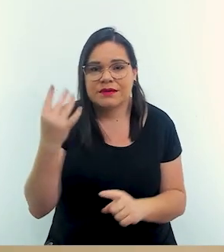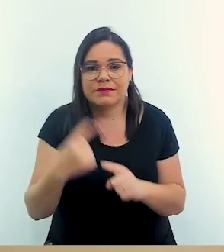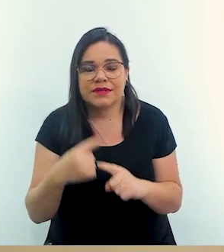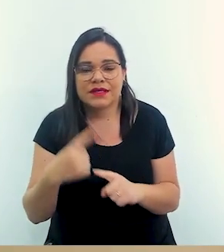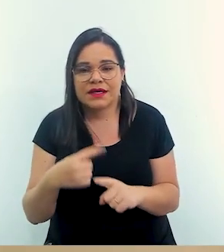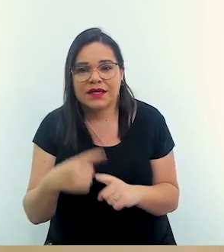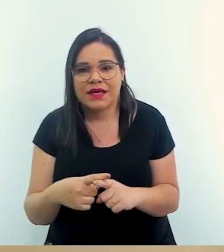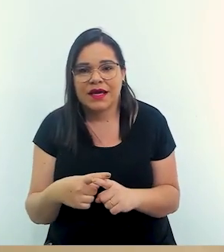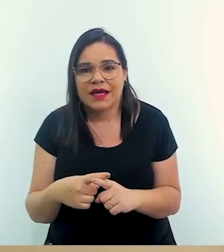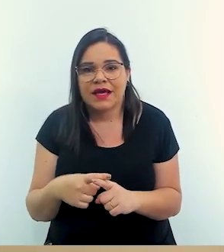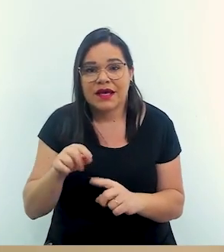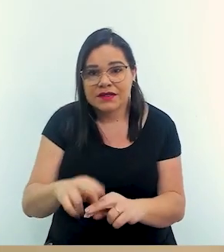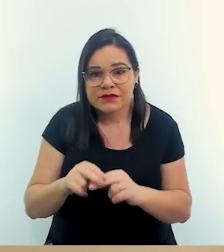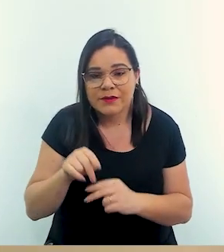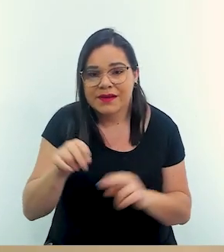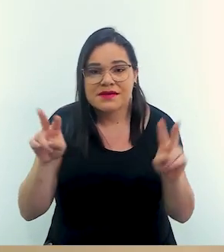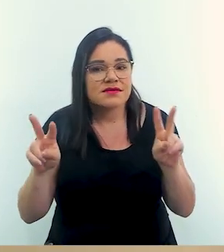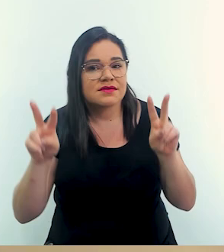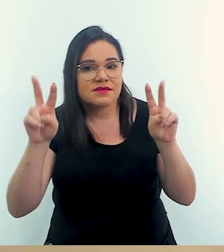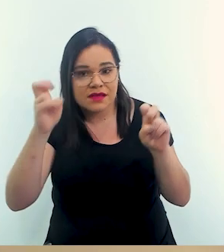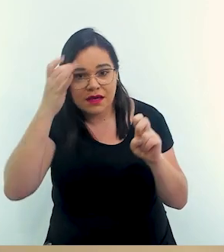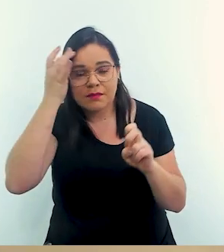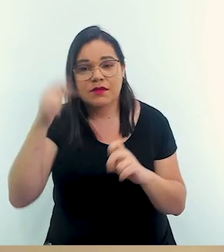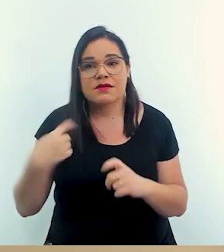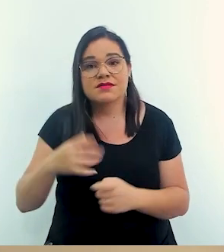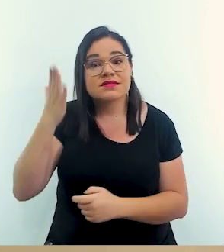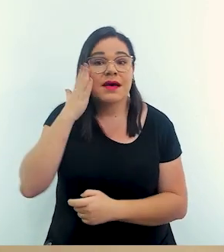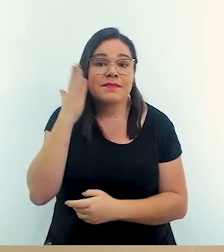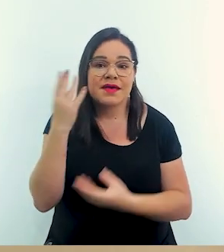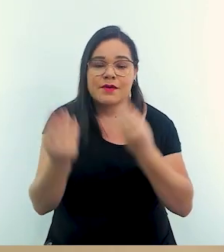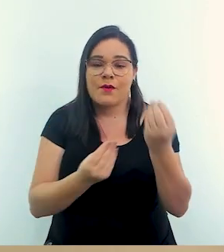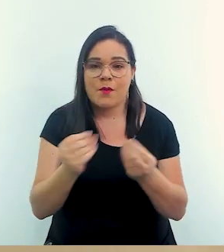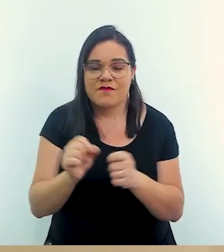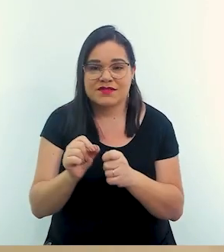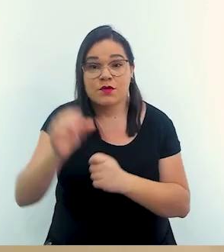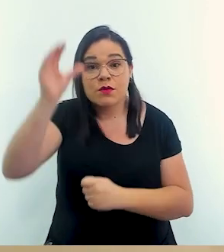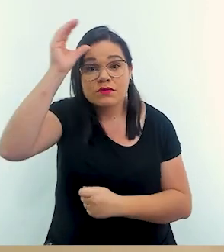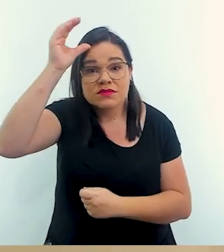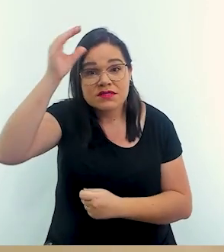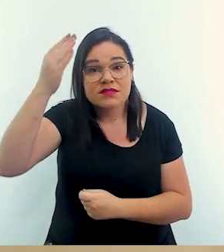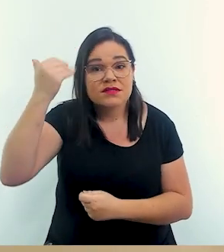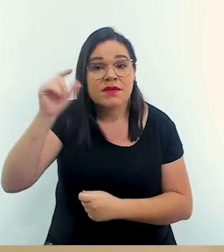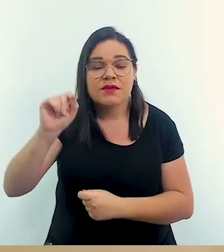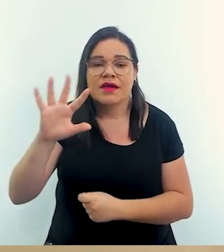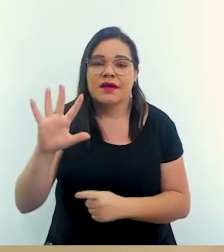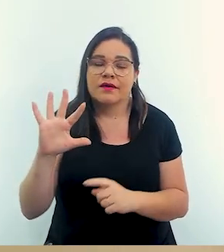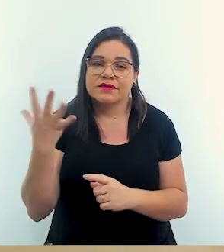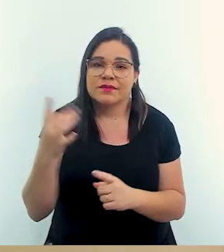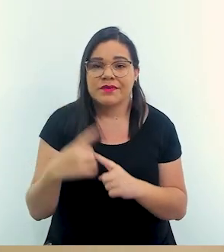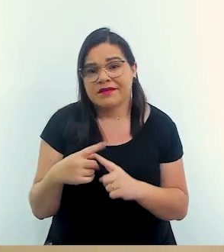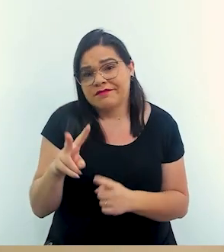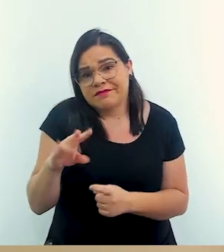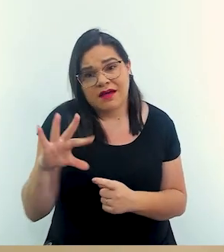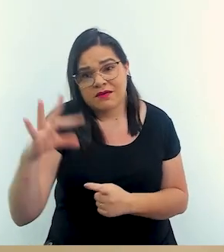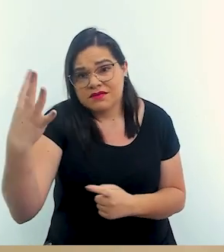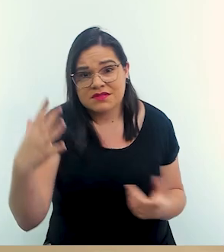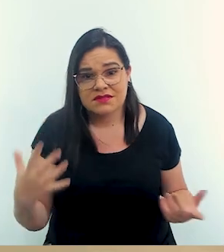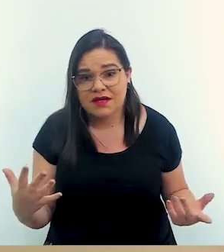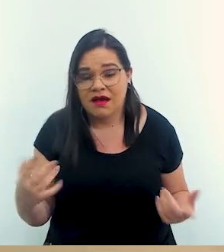estamos acho que é sobre isso a gente falou disso desde o começo ter a consciência de que assim vai acontecer